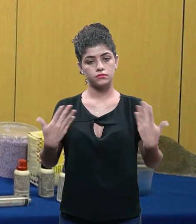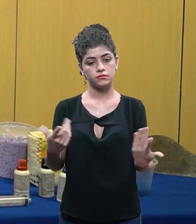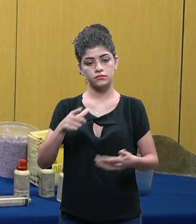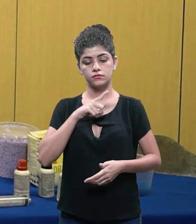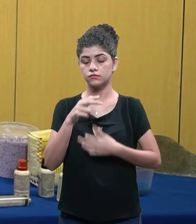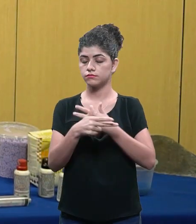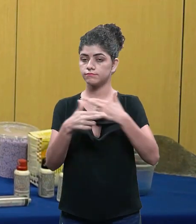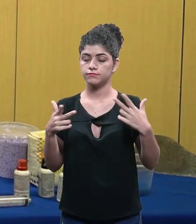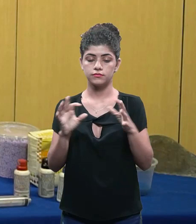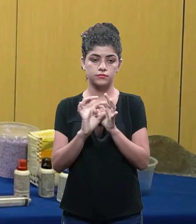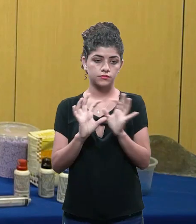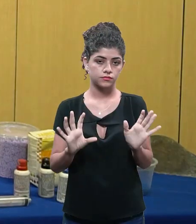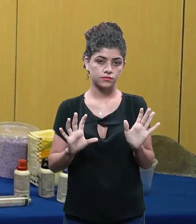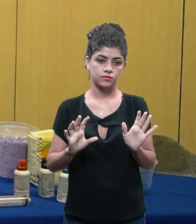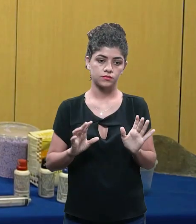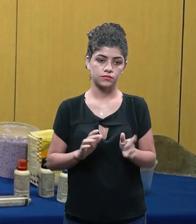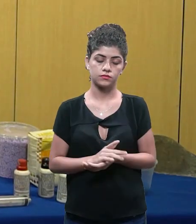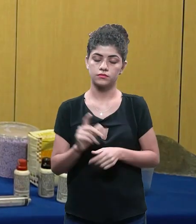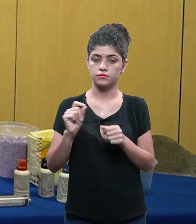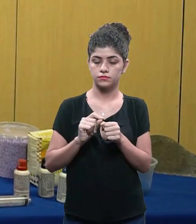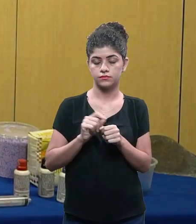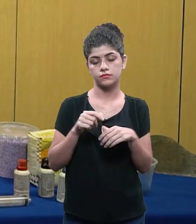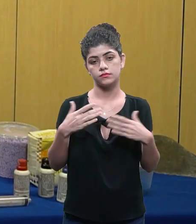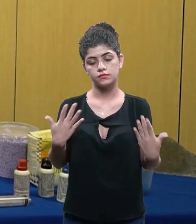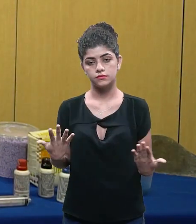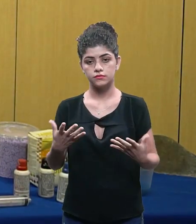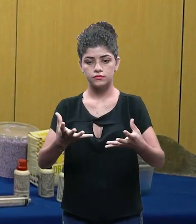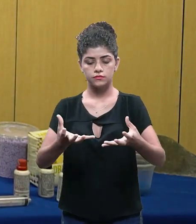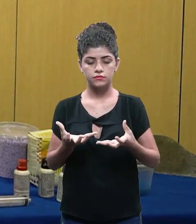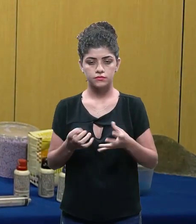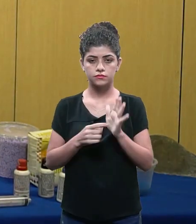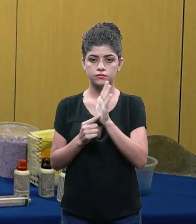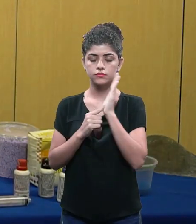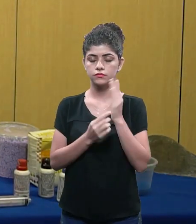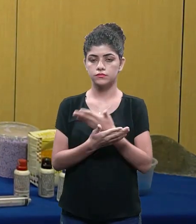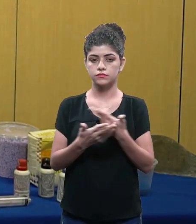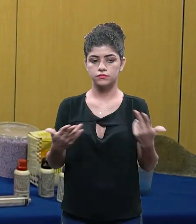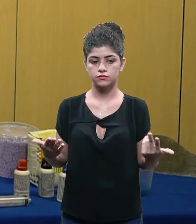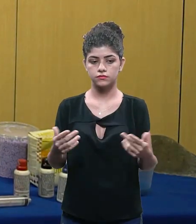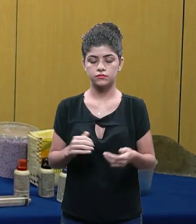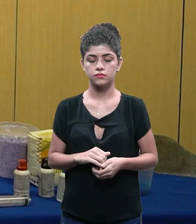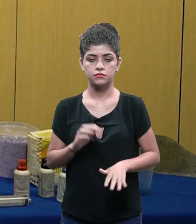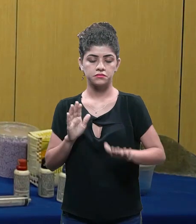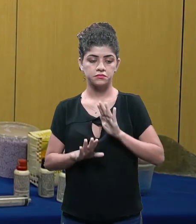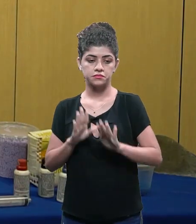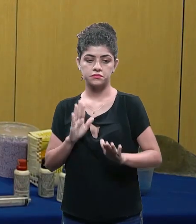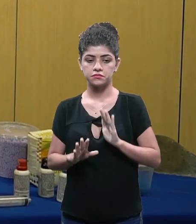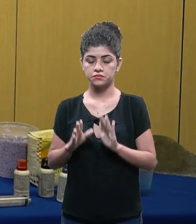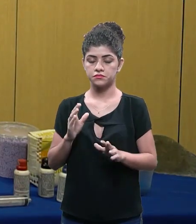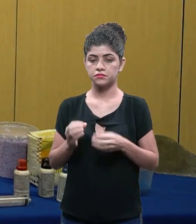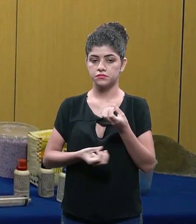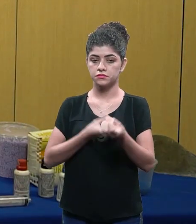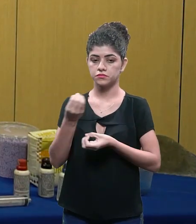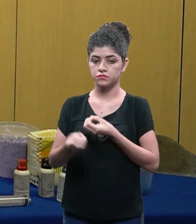desmoldagem ok? então eu tenho várias possibilidades pra fazer isso que eu quero aqui que eu quero mostrar pra vocês